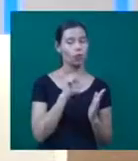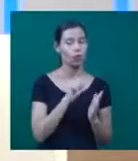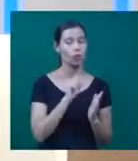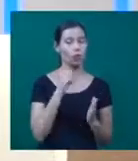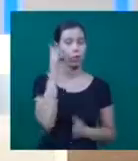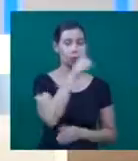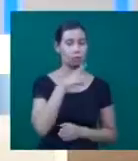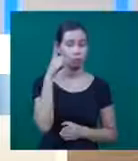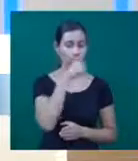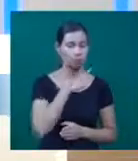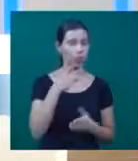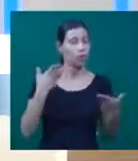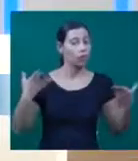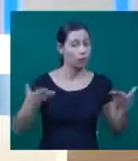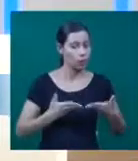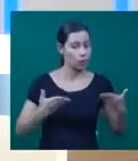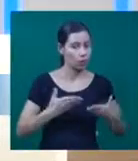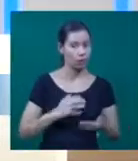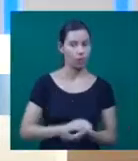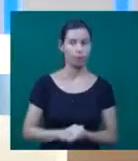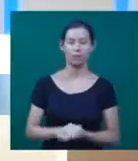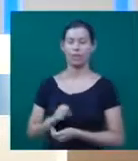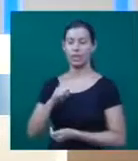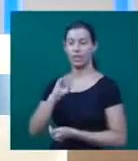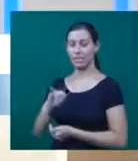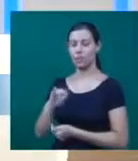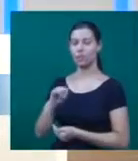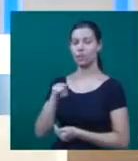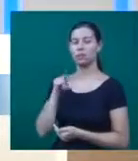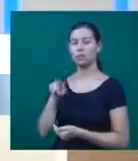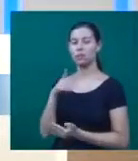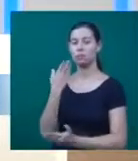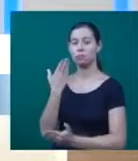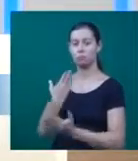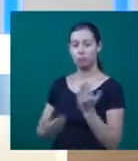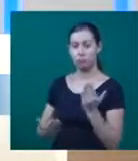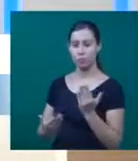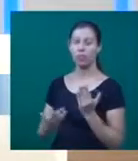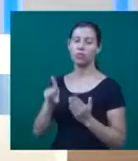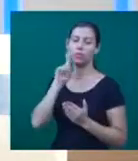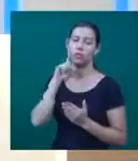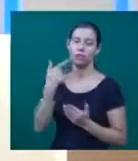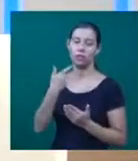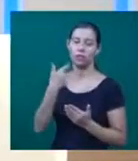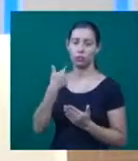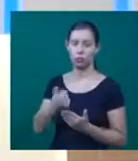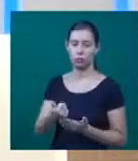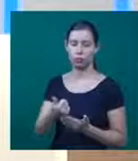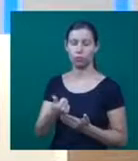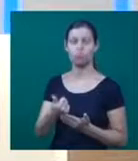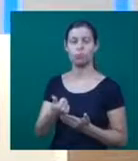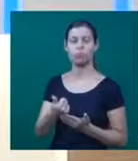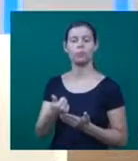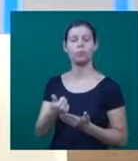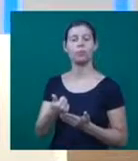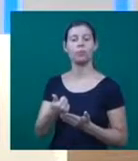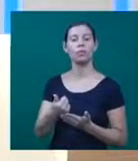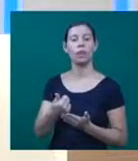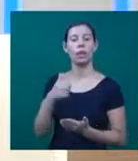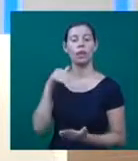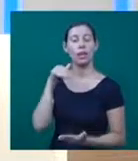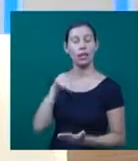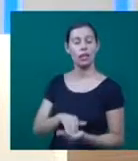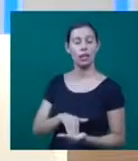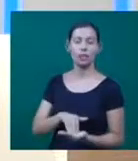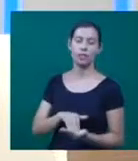então, se você perder o prazo, não perde de novo, é a última chance. Dia 21 de maio, vai até os